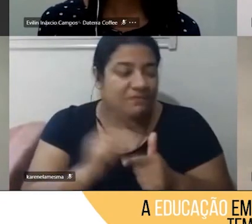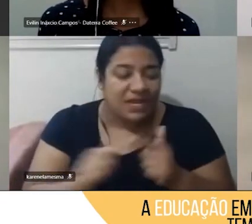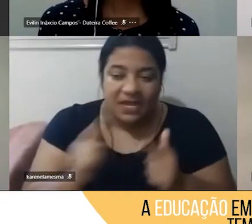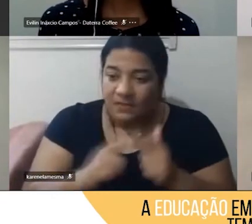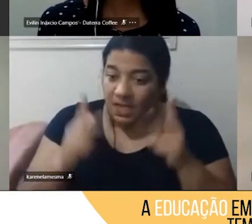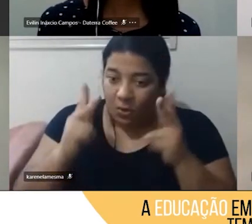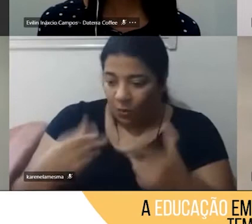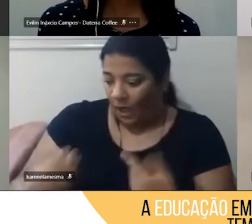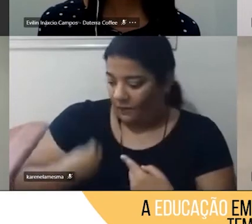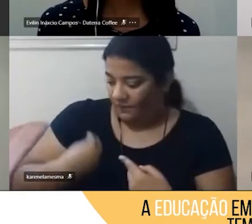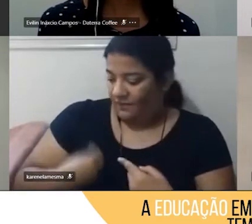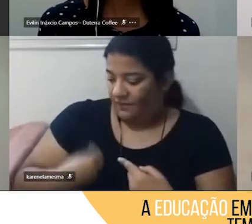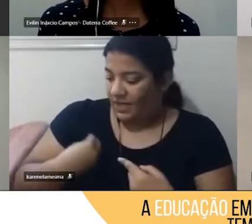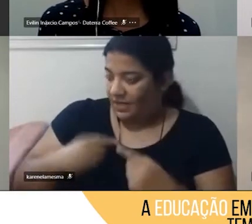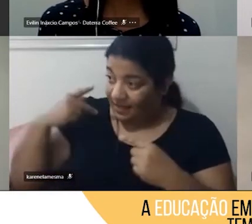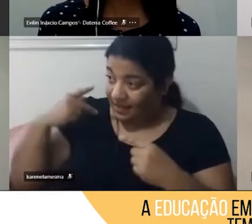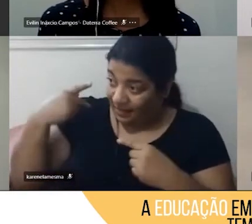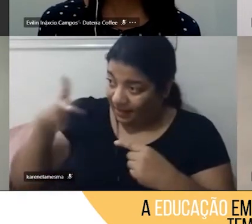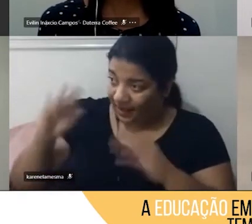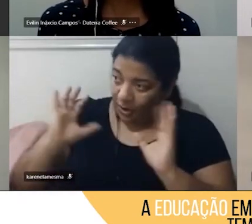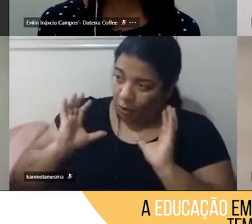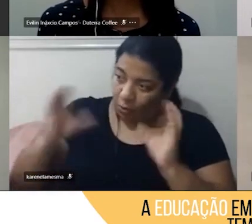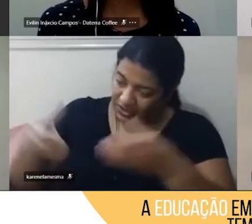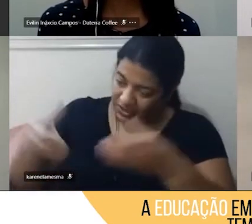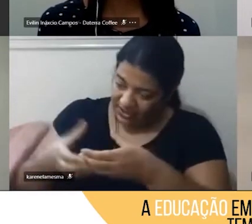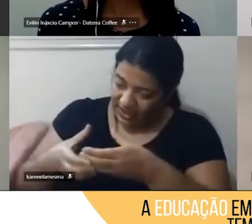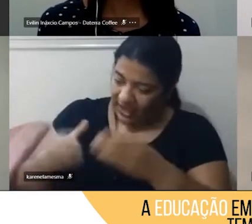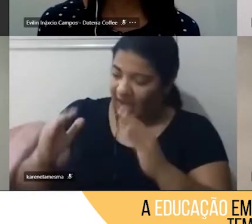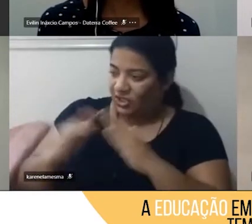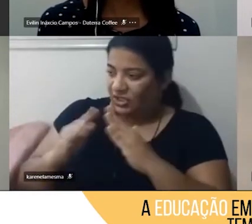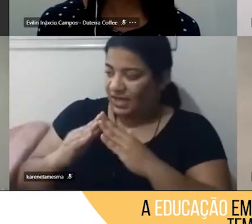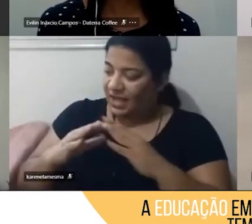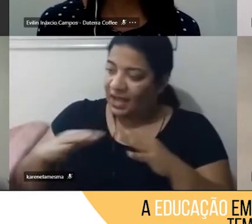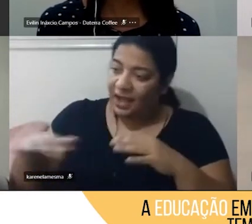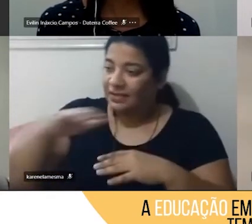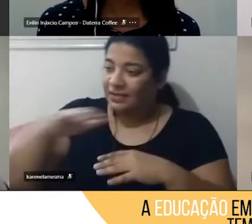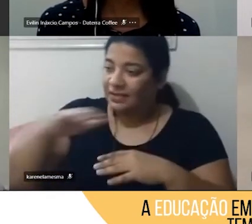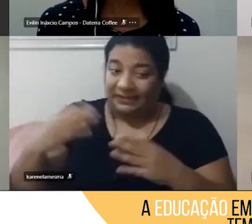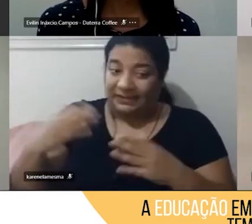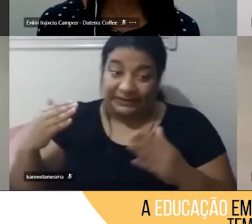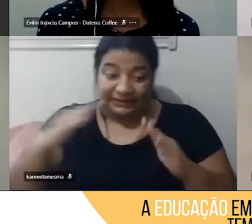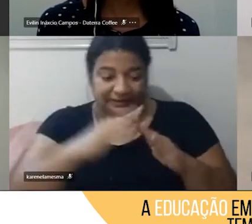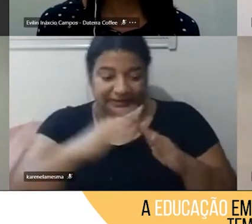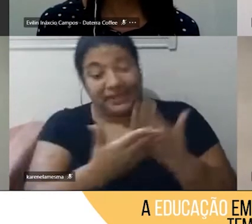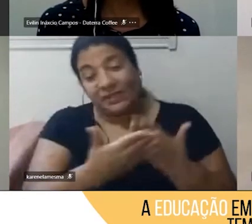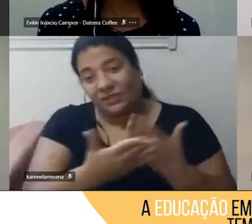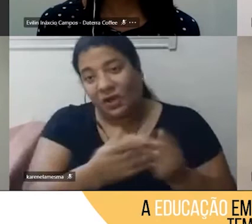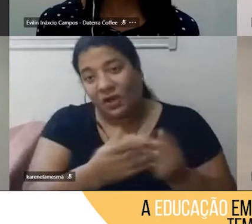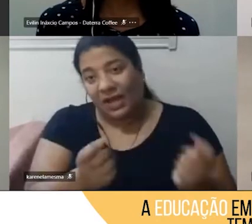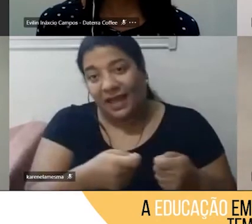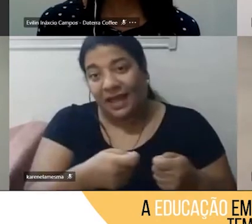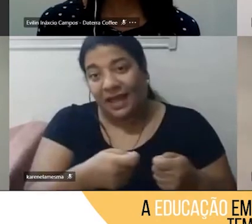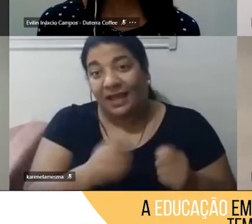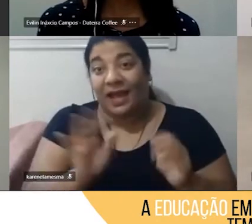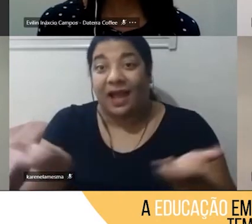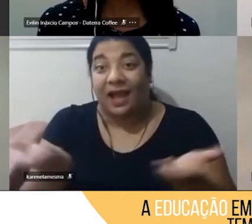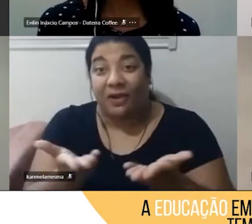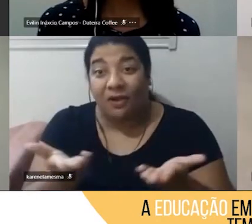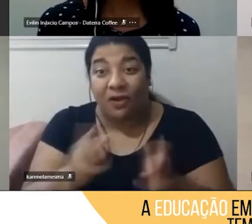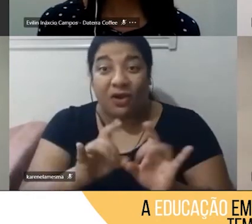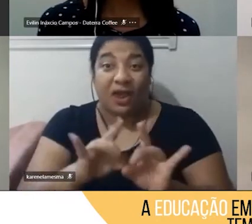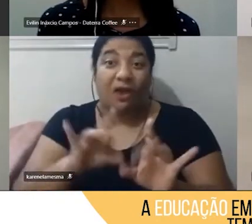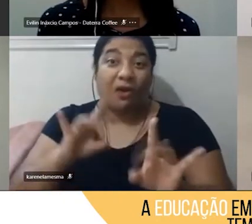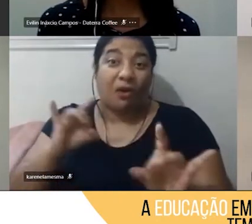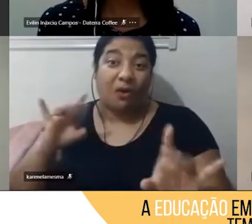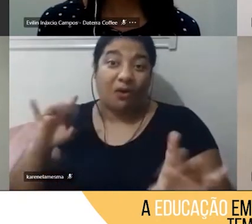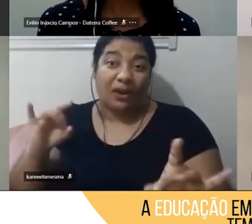comunidade, né, porque é ali que ele está em contato, nesse momento do online, a gente está vivendo muito, assim, ó, os problemas da minha